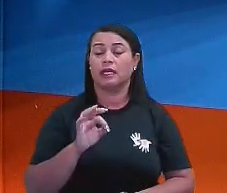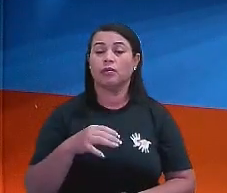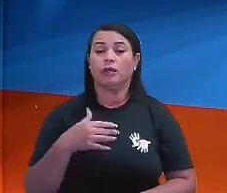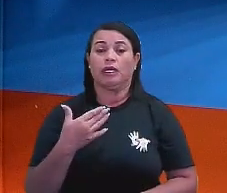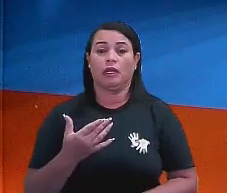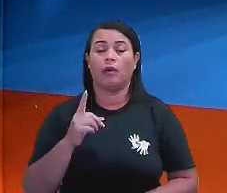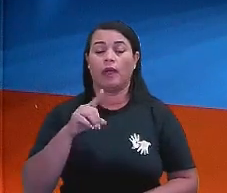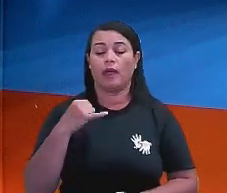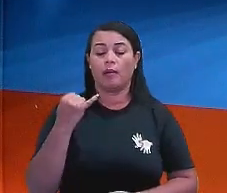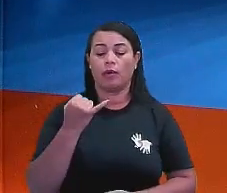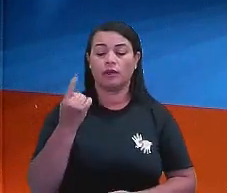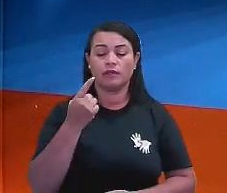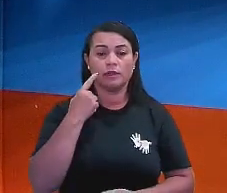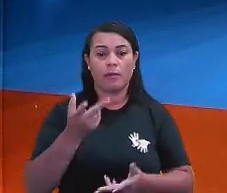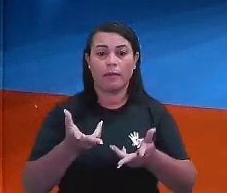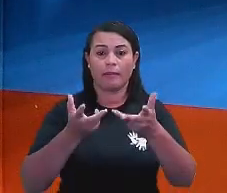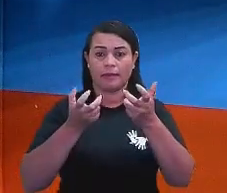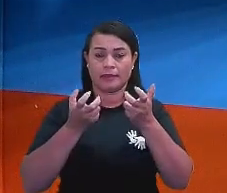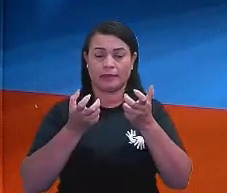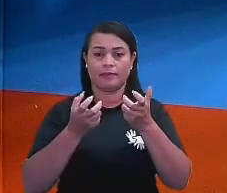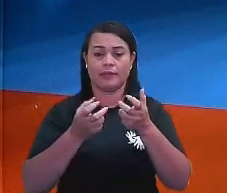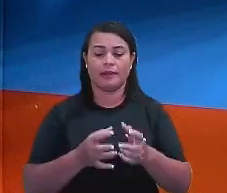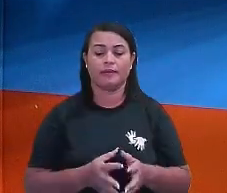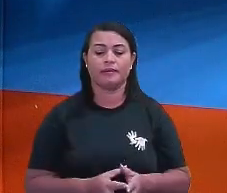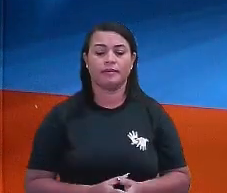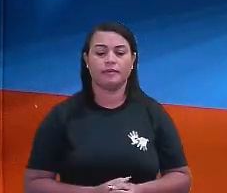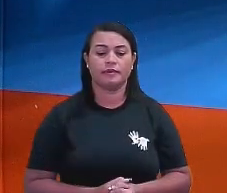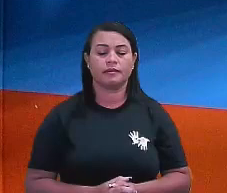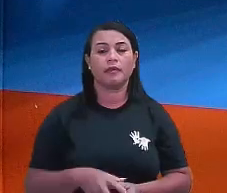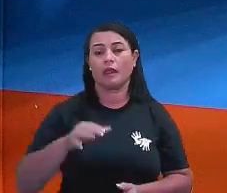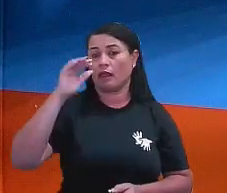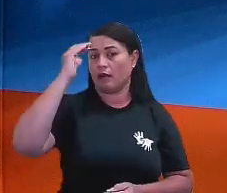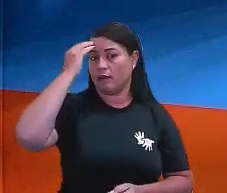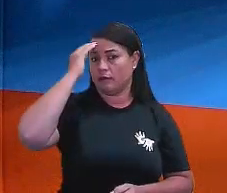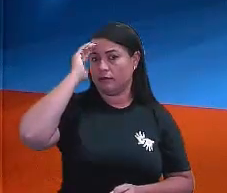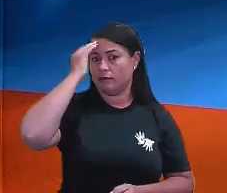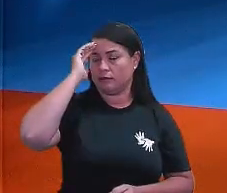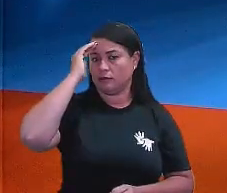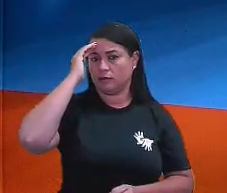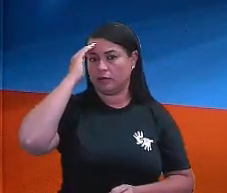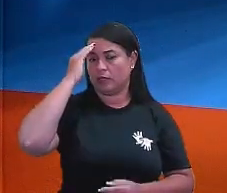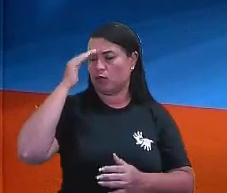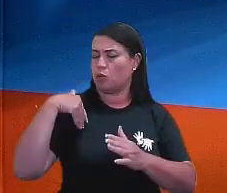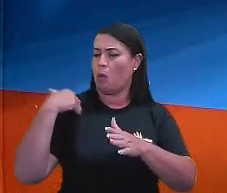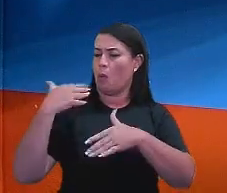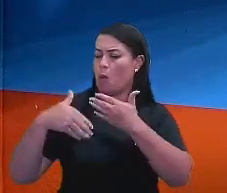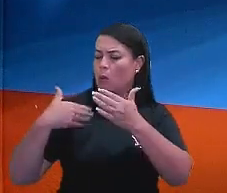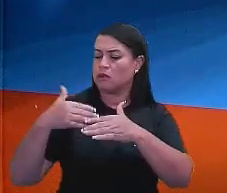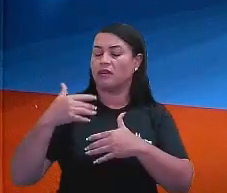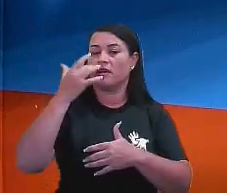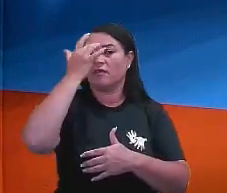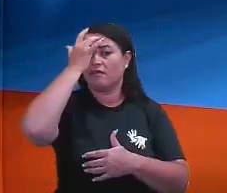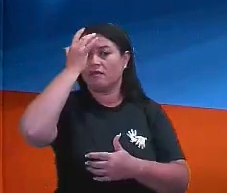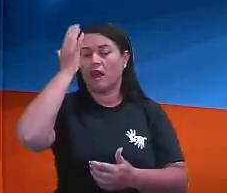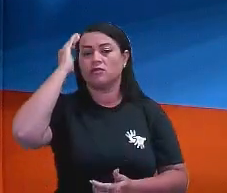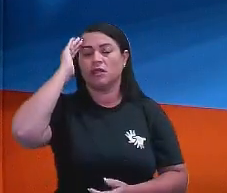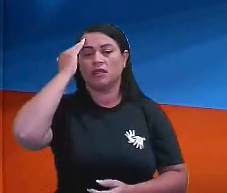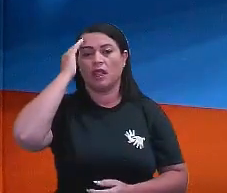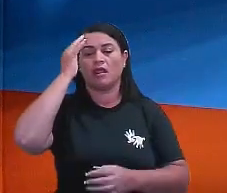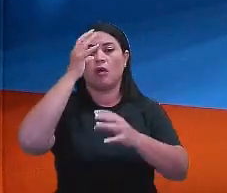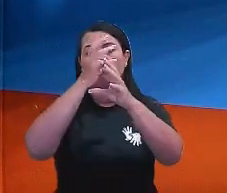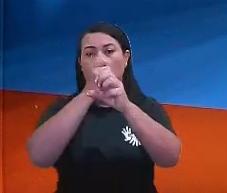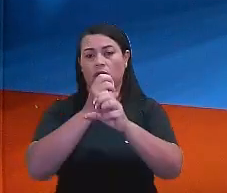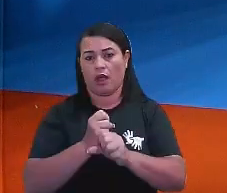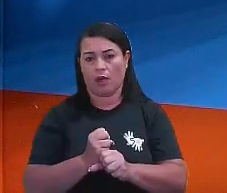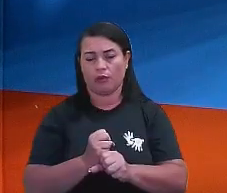Então, é importante que você perceba isso, né? E entenda todo esse processo, porque aí vai facilitar muito o cálculo para